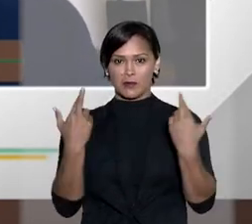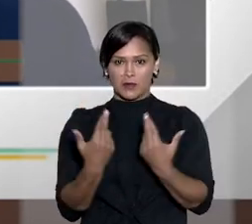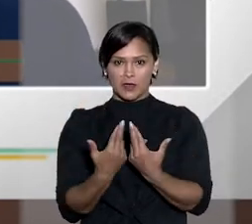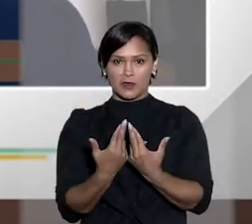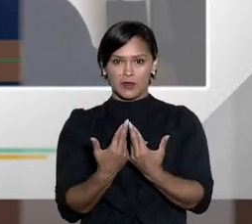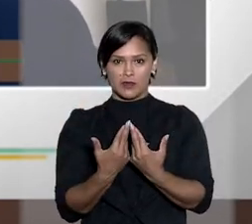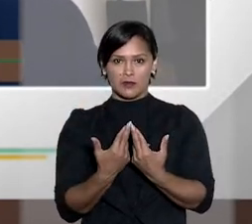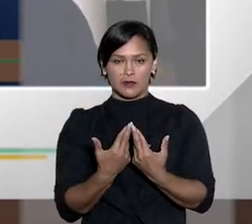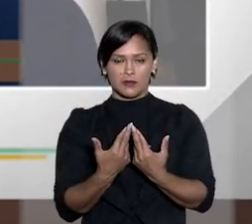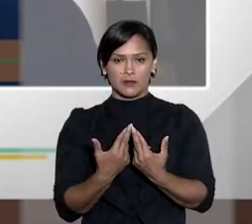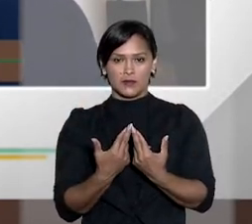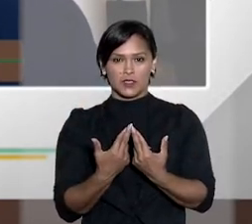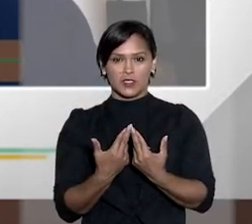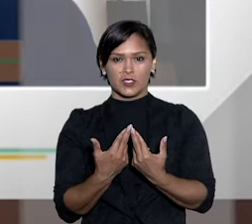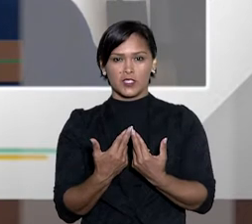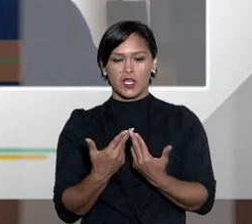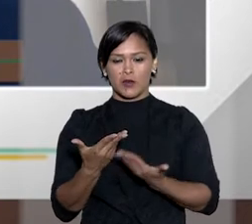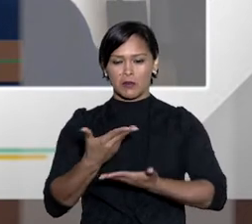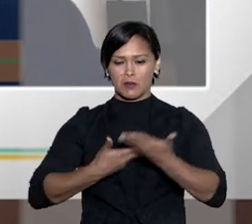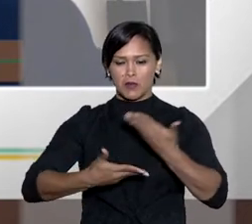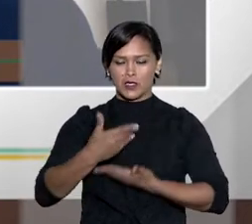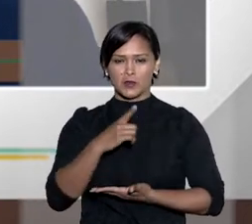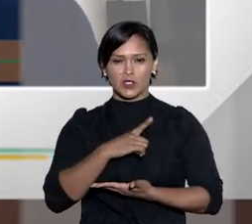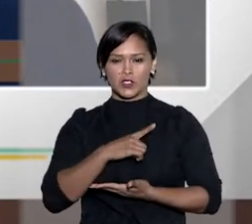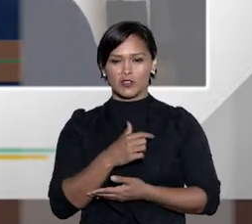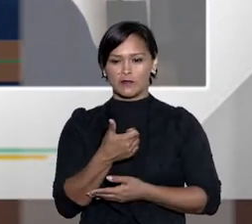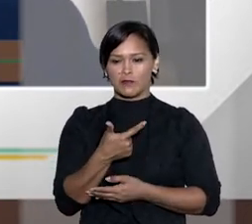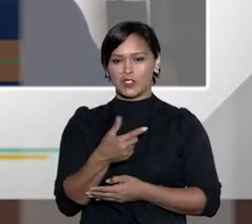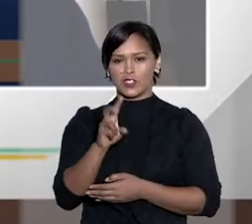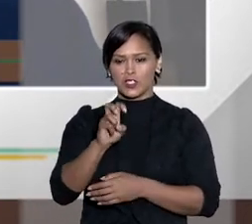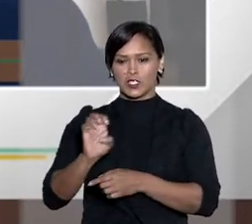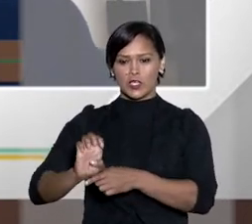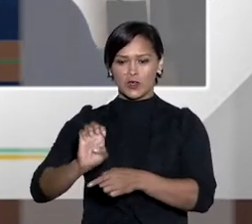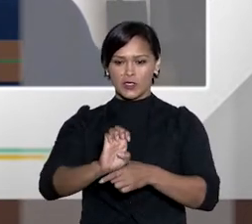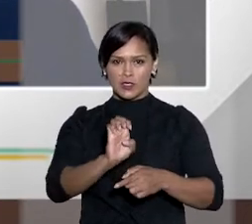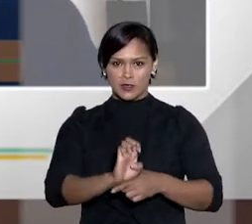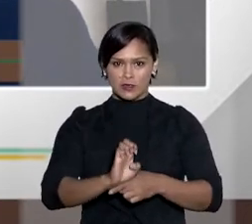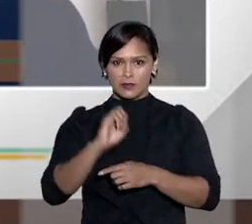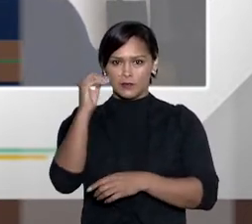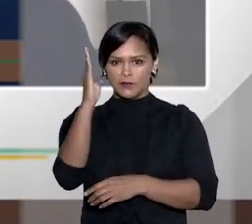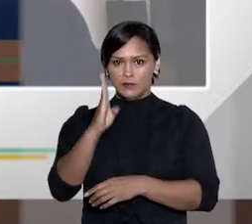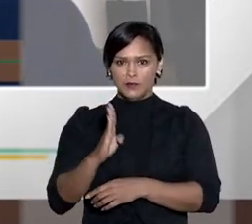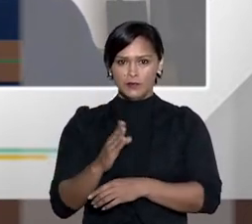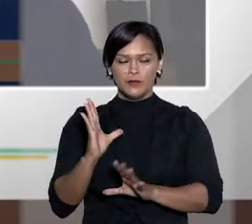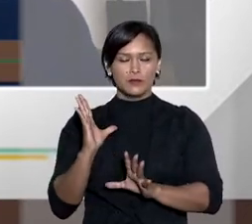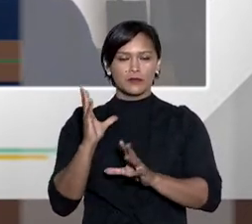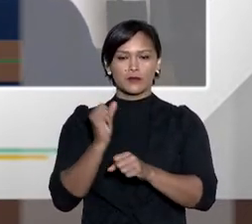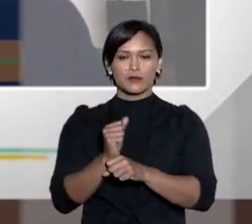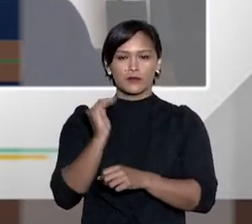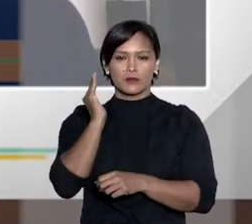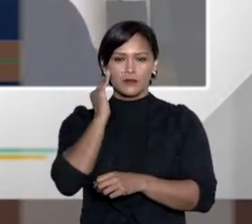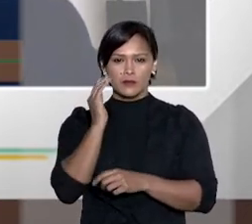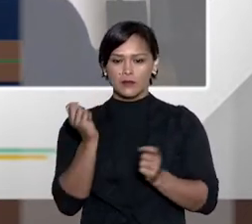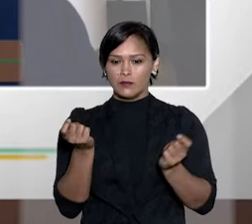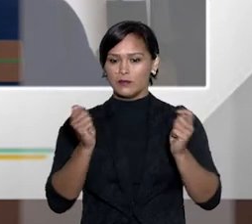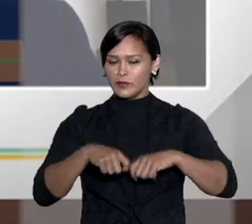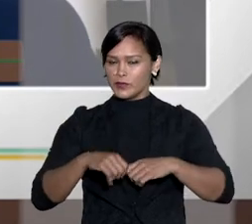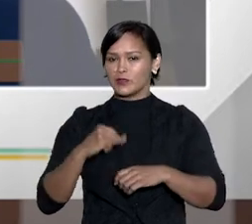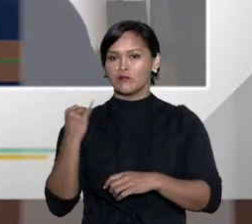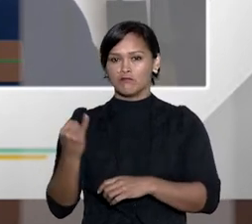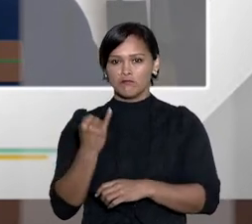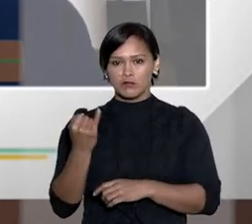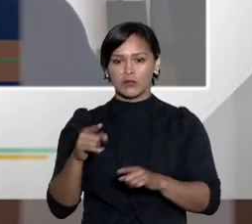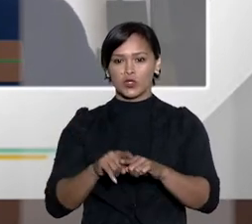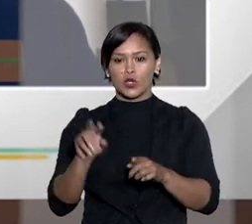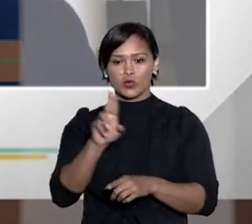que contou com participantes de 25 estados, concluiu-se que seria útil promover uma reunião